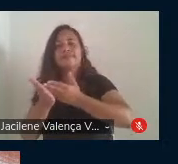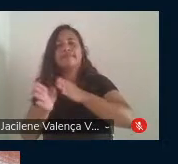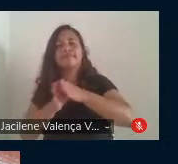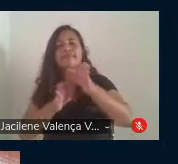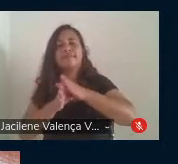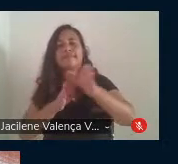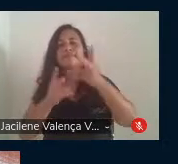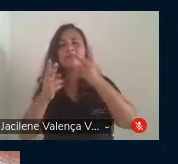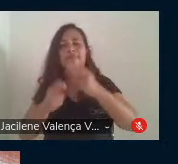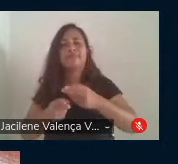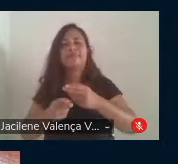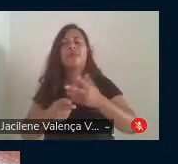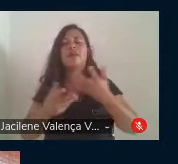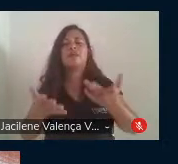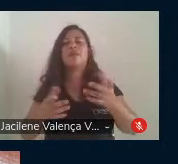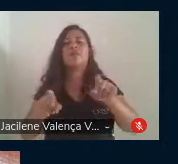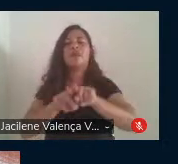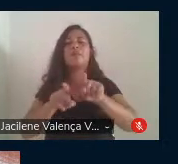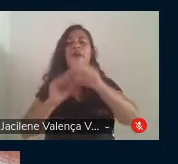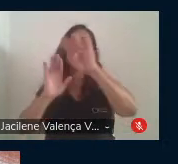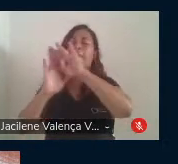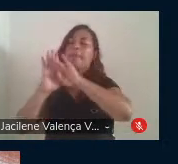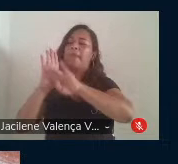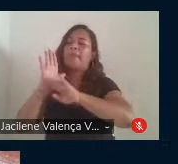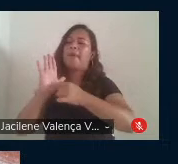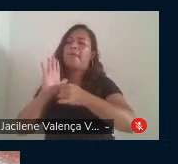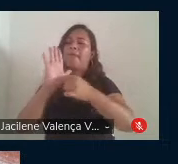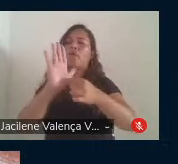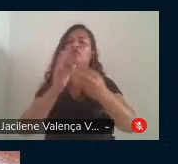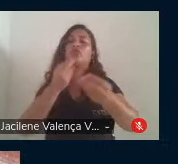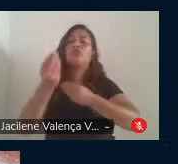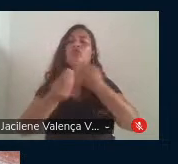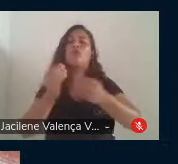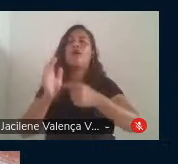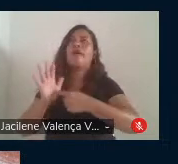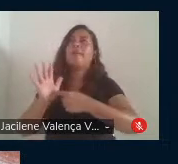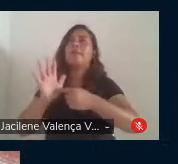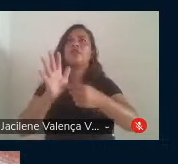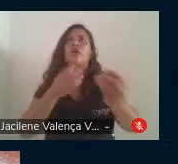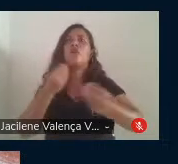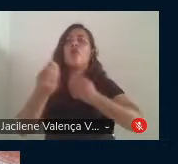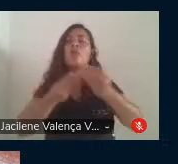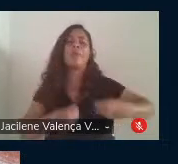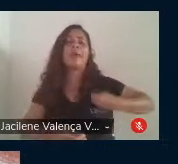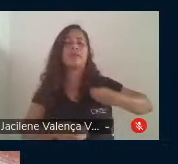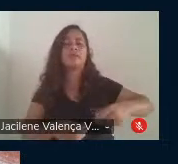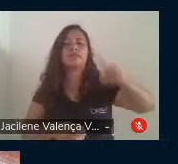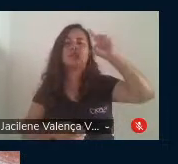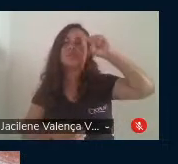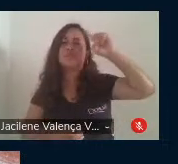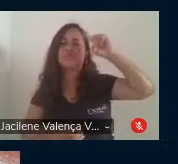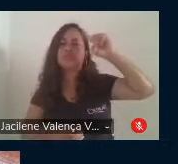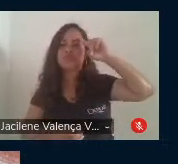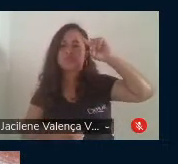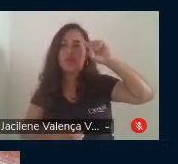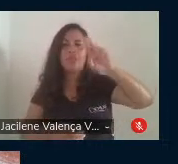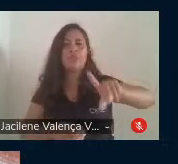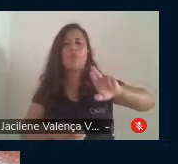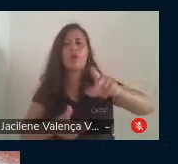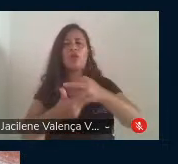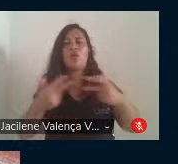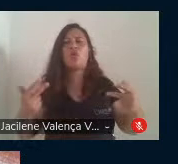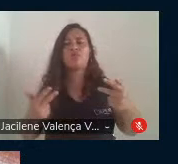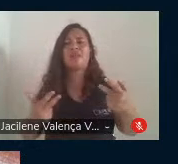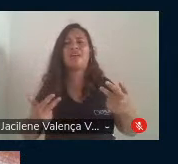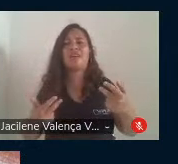trazidas também, elas são trazidas de uma maneira a mostrar como estão presentes no cotidiano, não como algo abstrato,